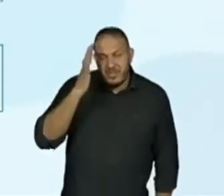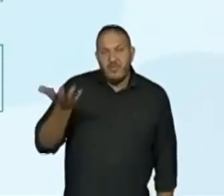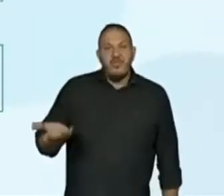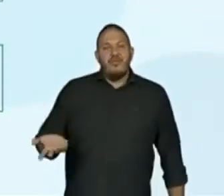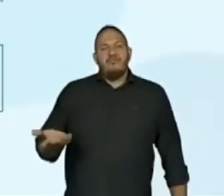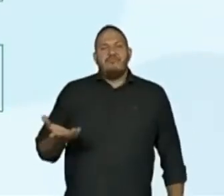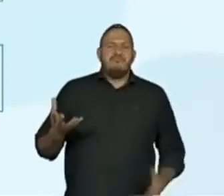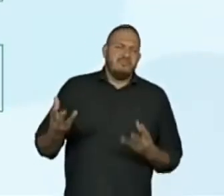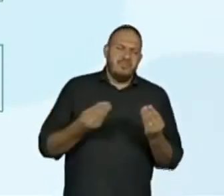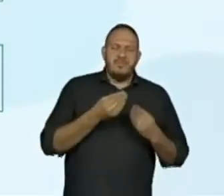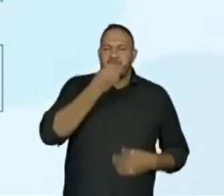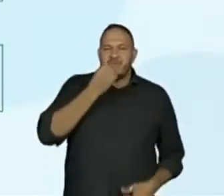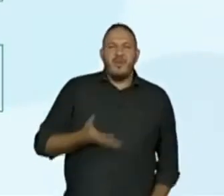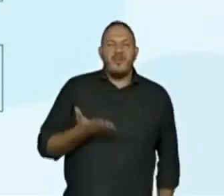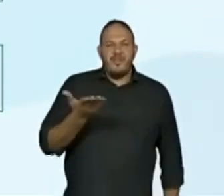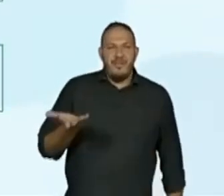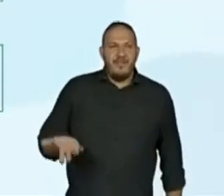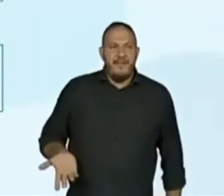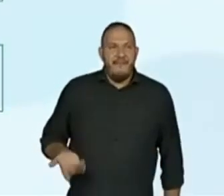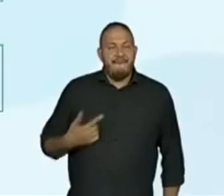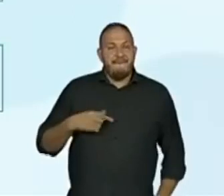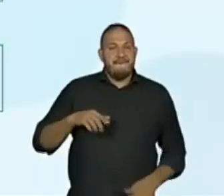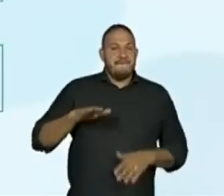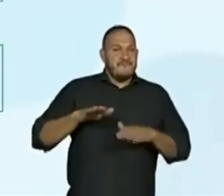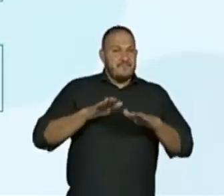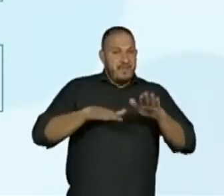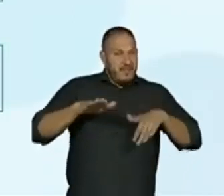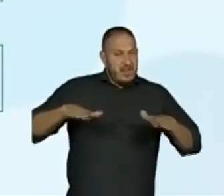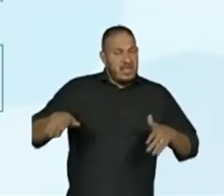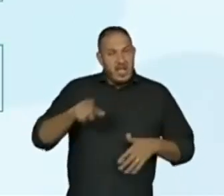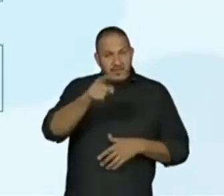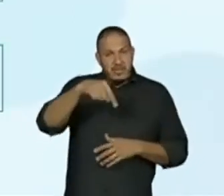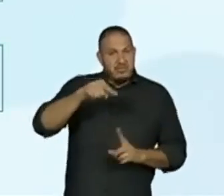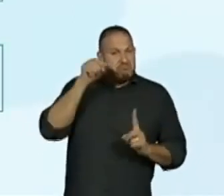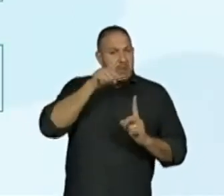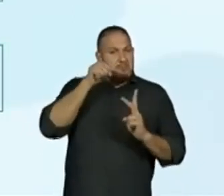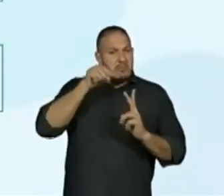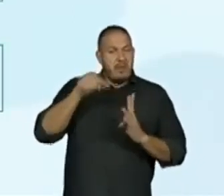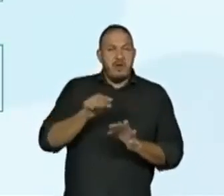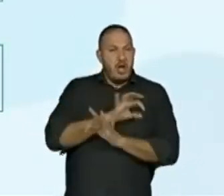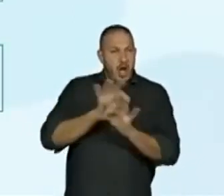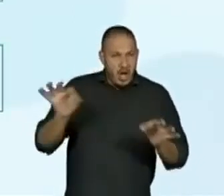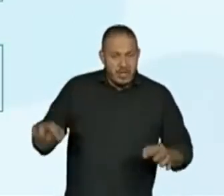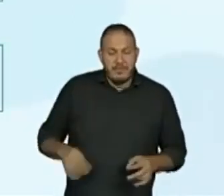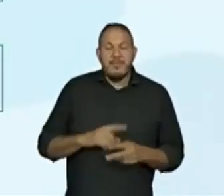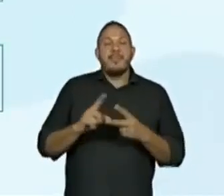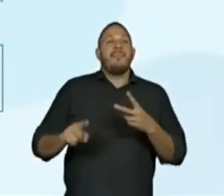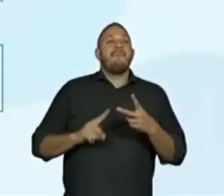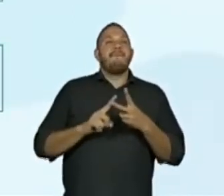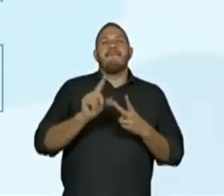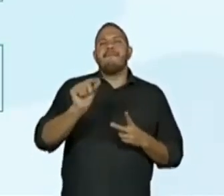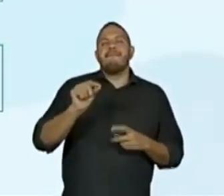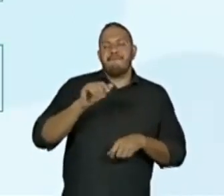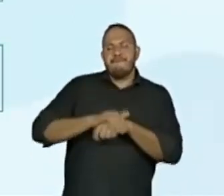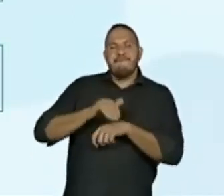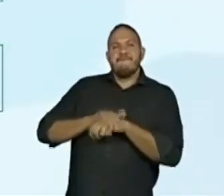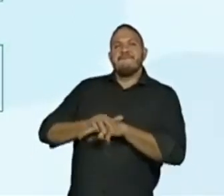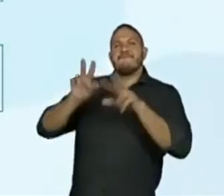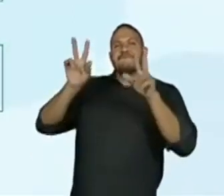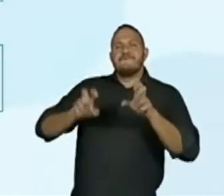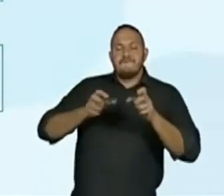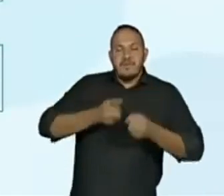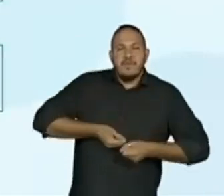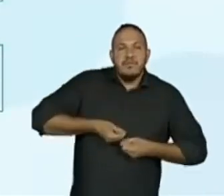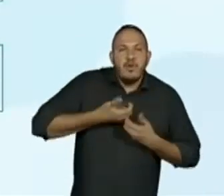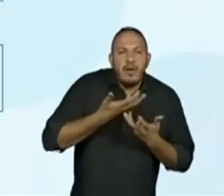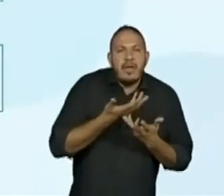Muito bom. Só para variar, vocês acertaram, né? Que ótimo. 2. Quem é o autor do poema?